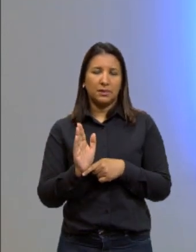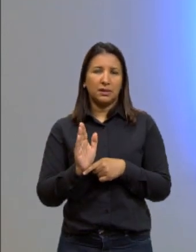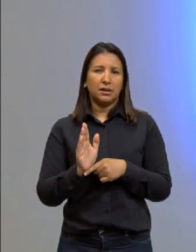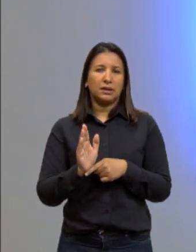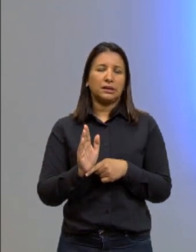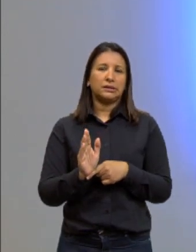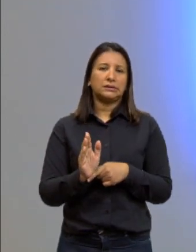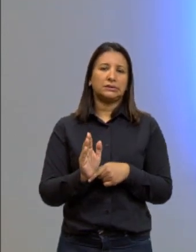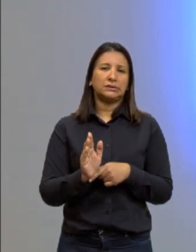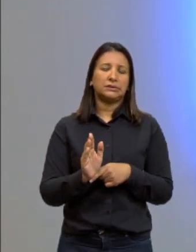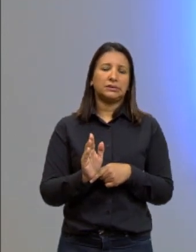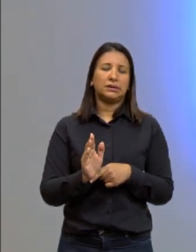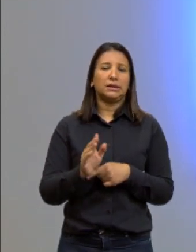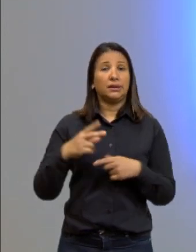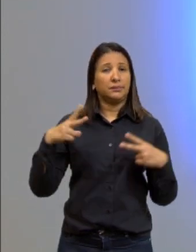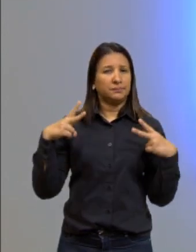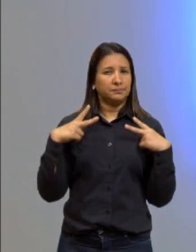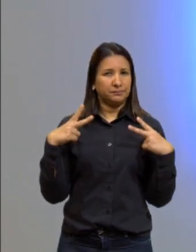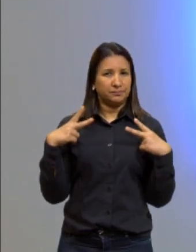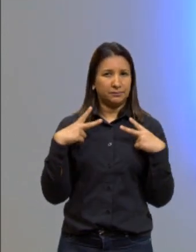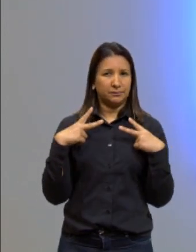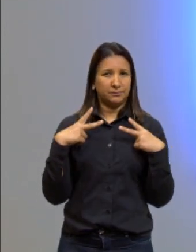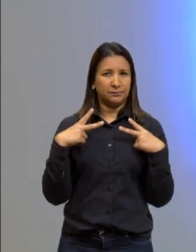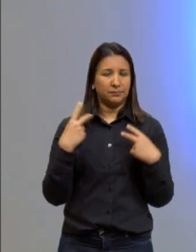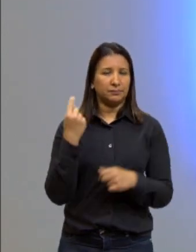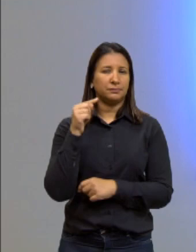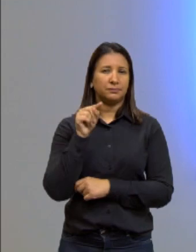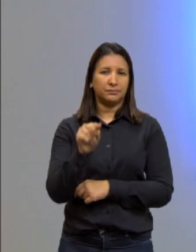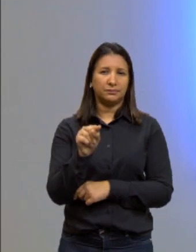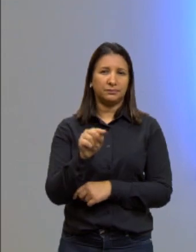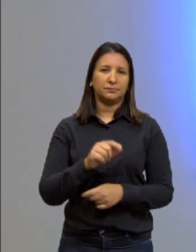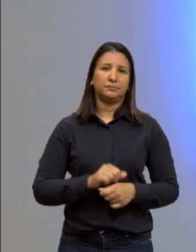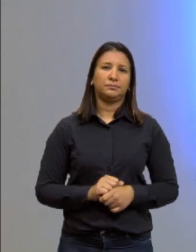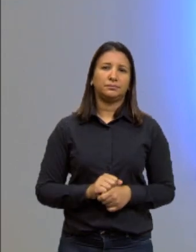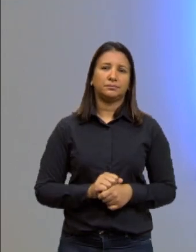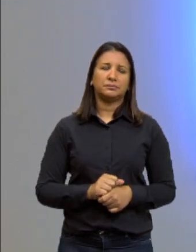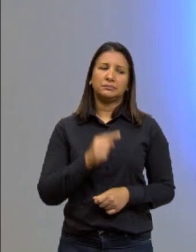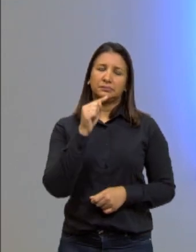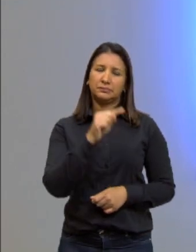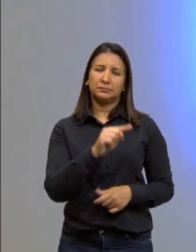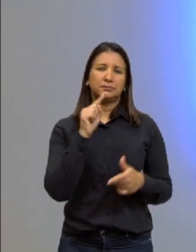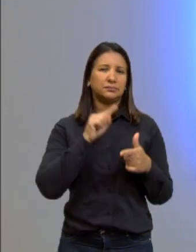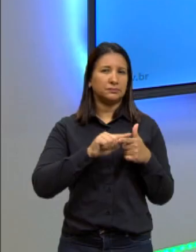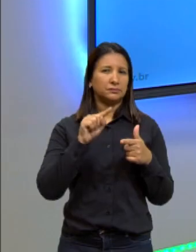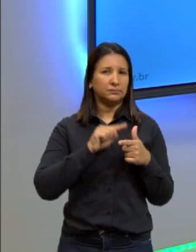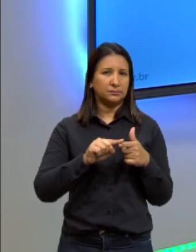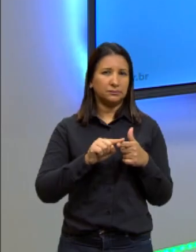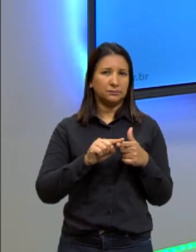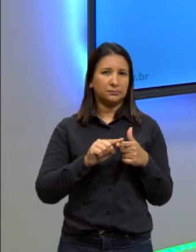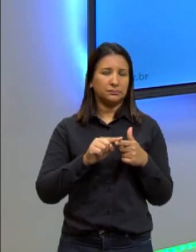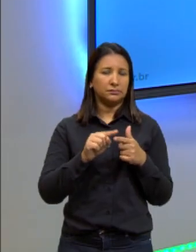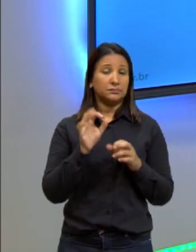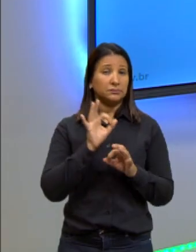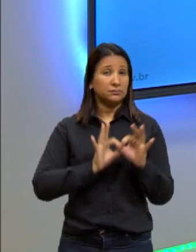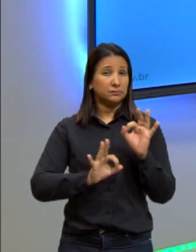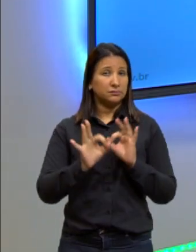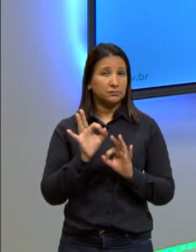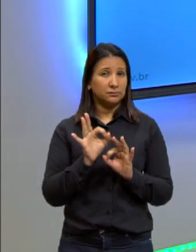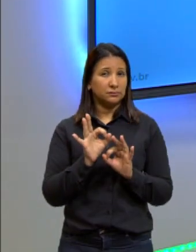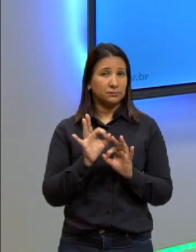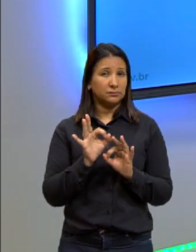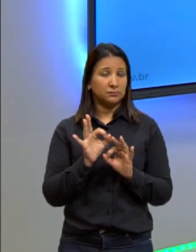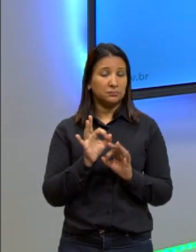privadas. Ponto. Aqui tem um problema de construção, tá? Parece que se